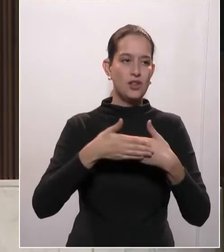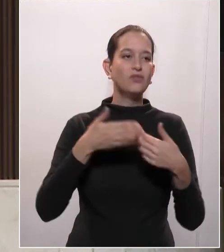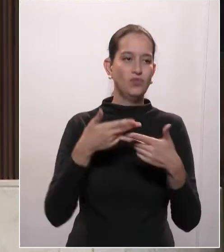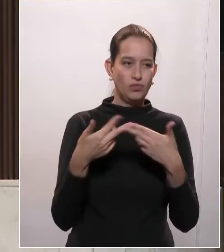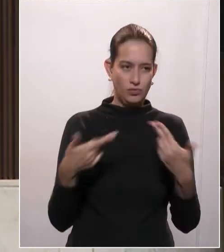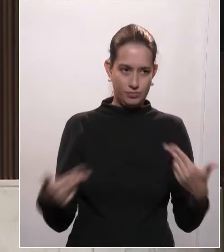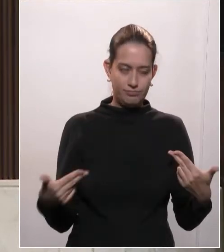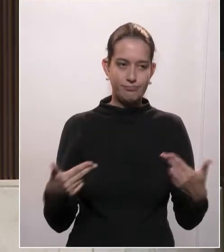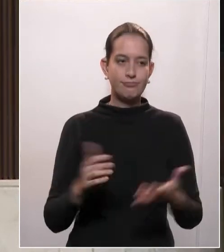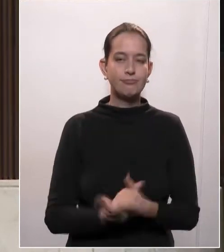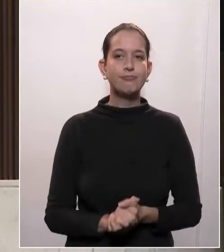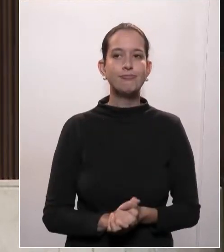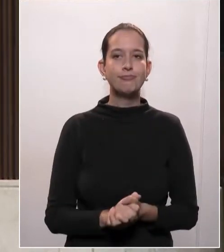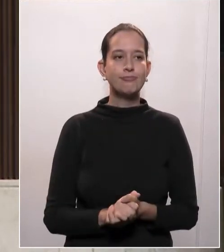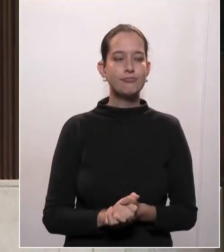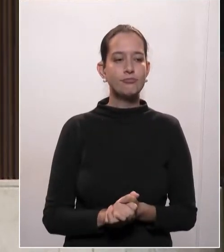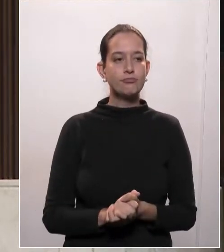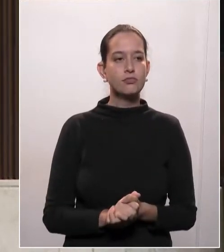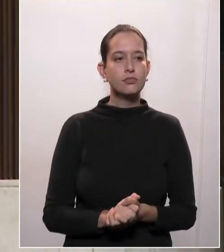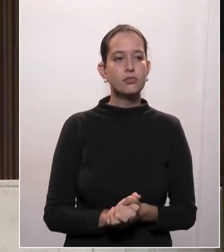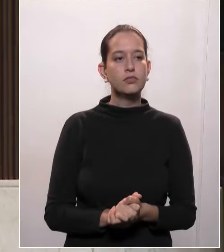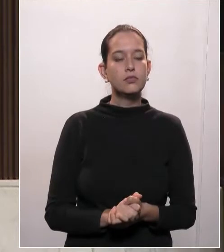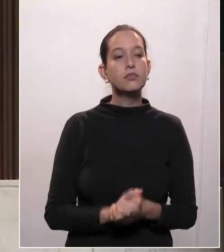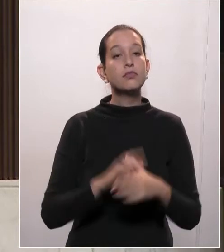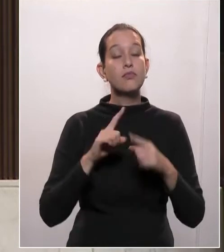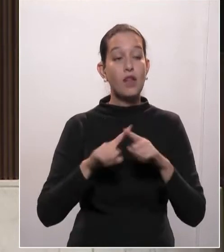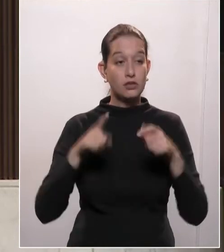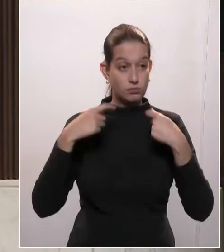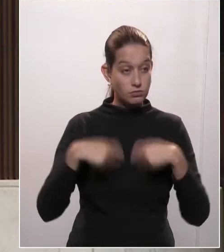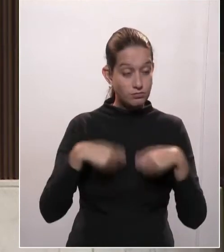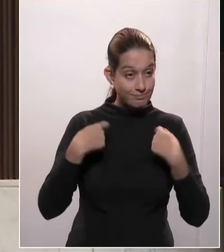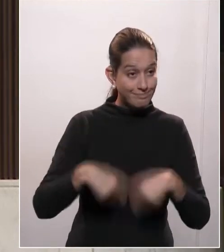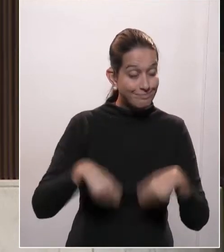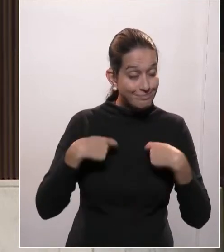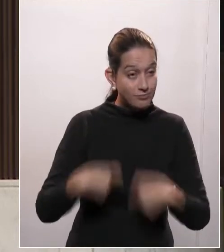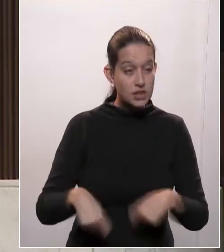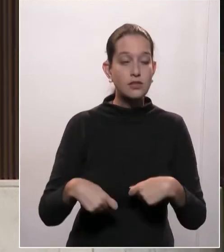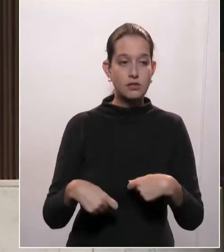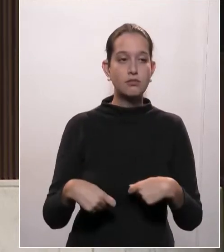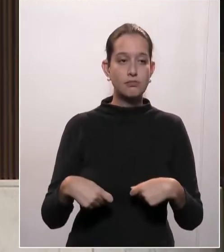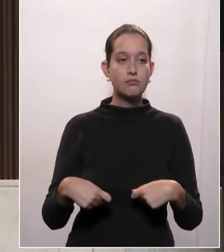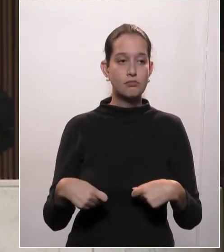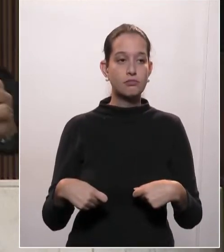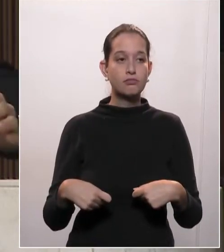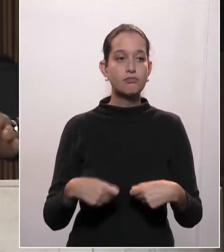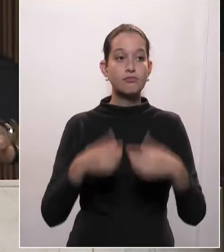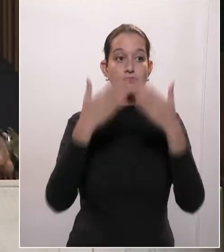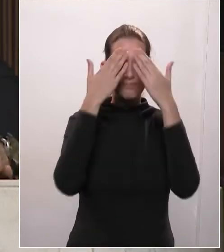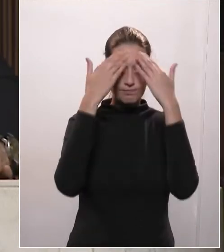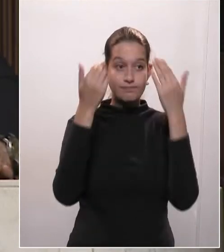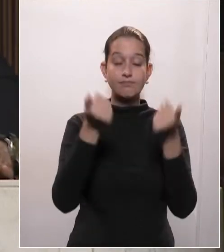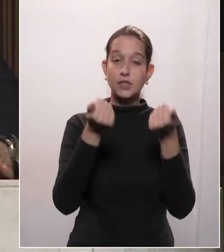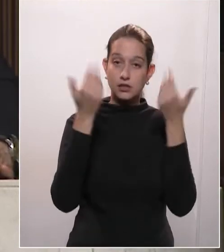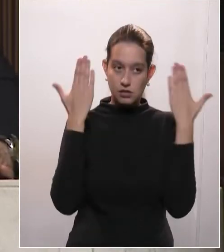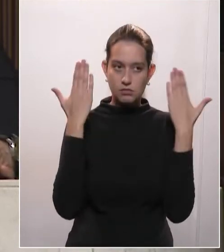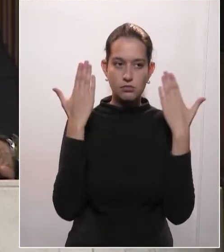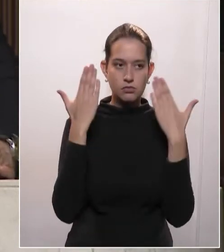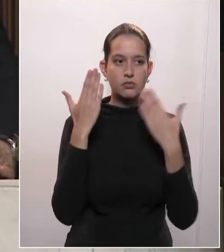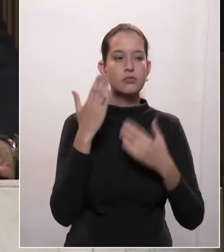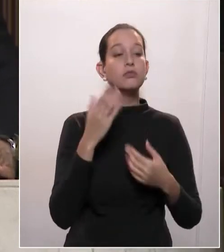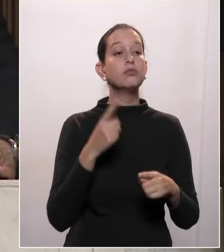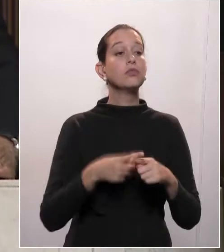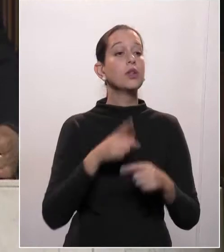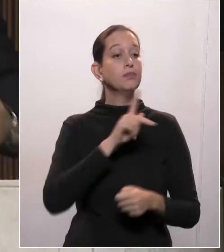ser superado. Então, o governo federal